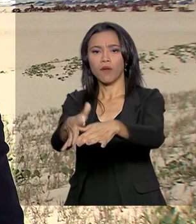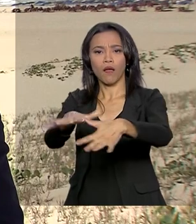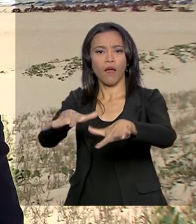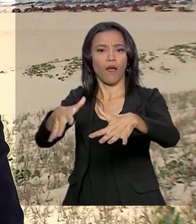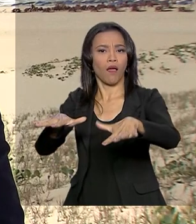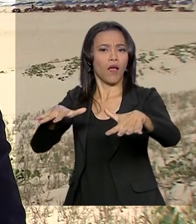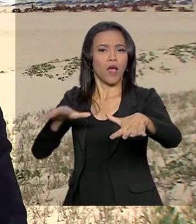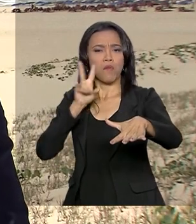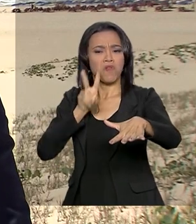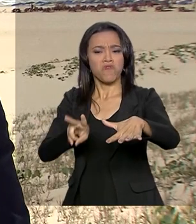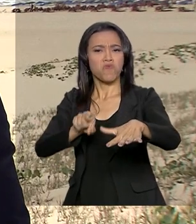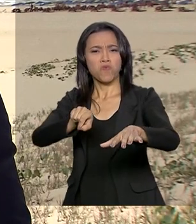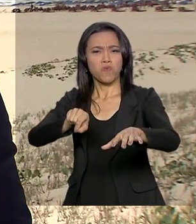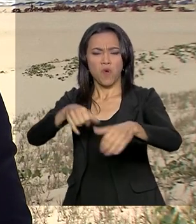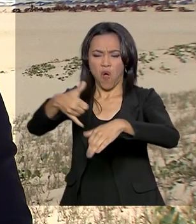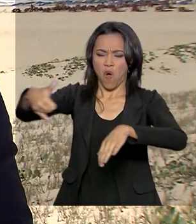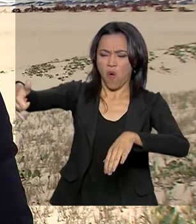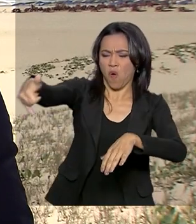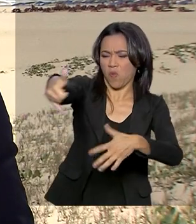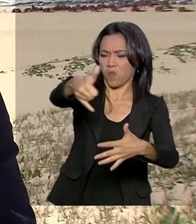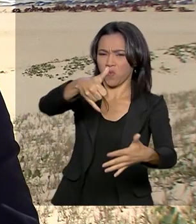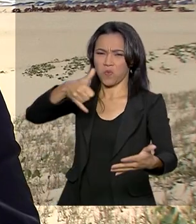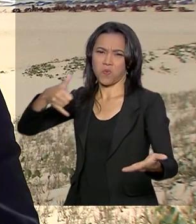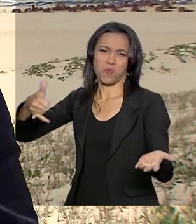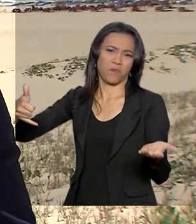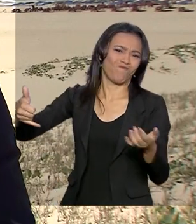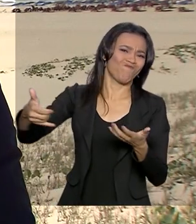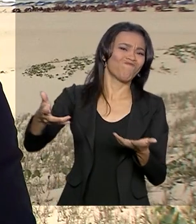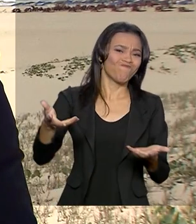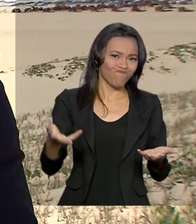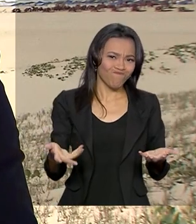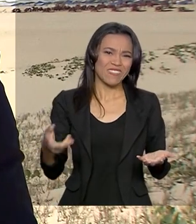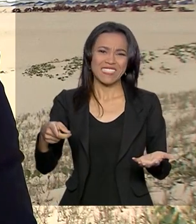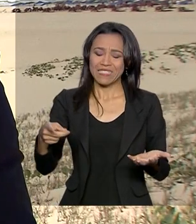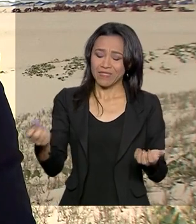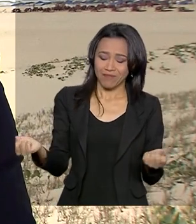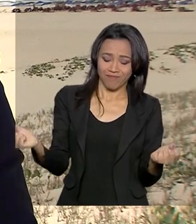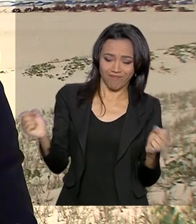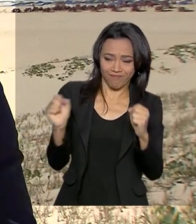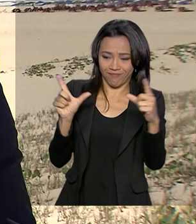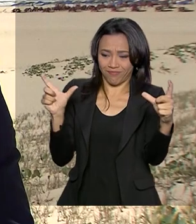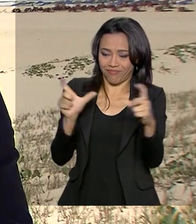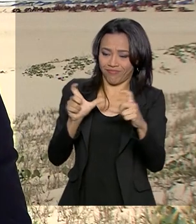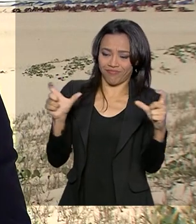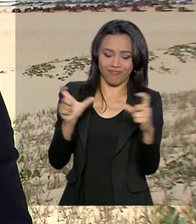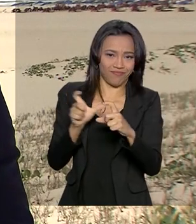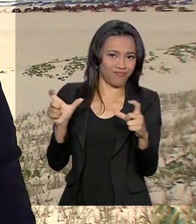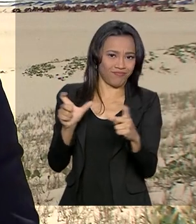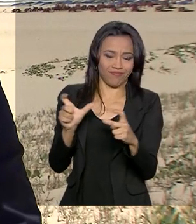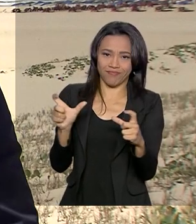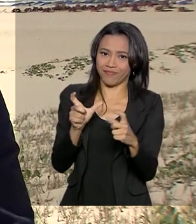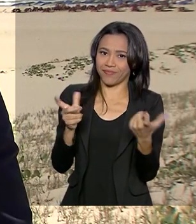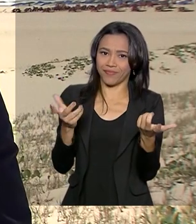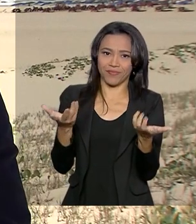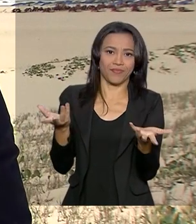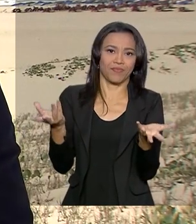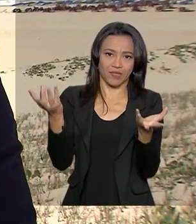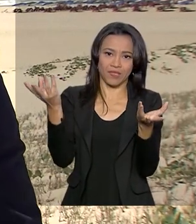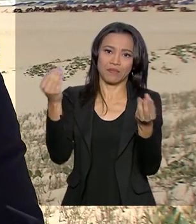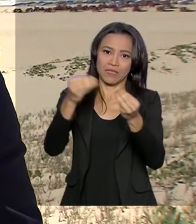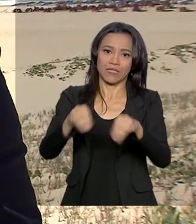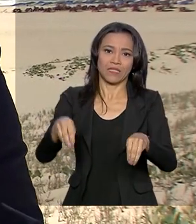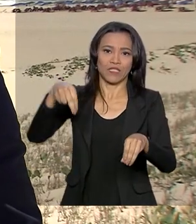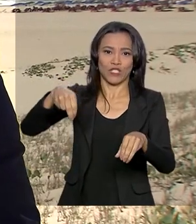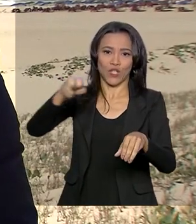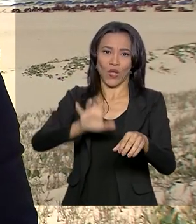a situação das manchas de óleo. Esse episódio já é considerado um dos maiores desastres ambientais no litoral nordestino. Aqui em Sergipe,